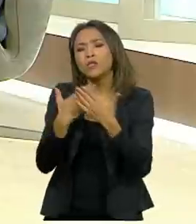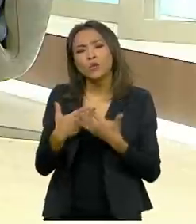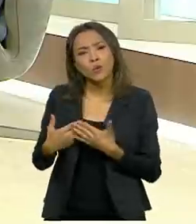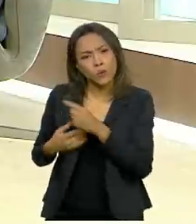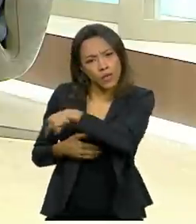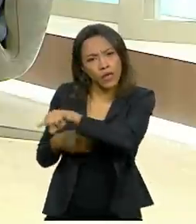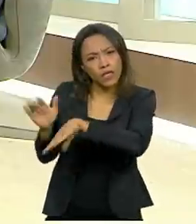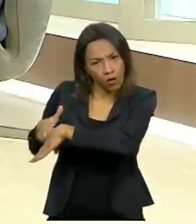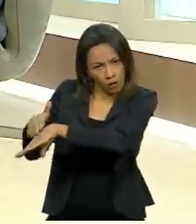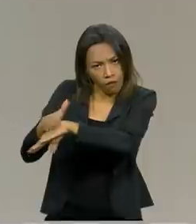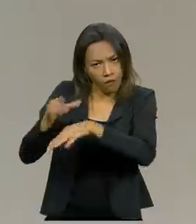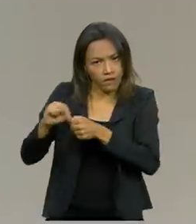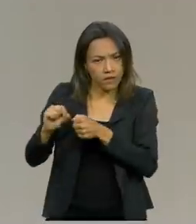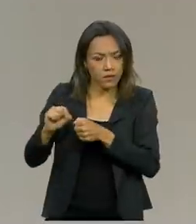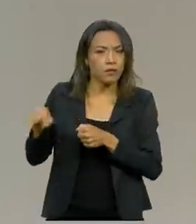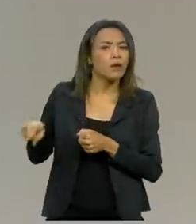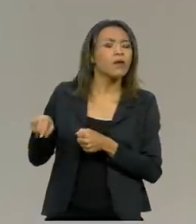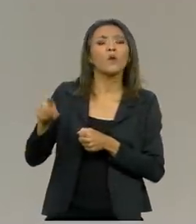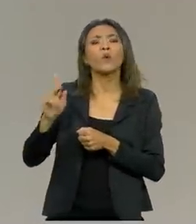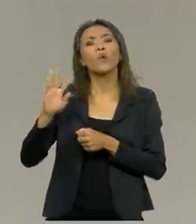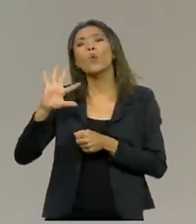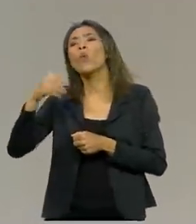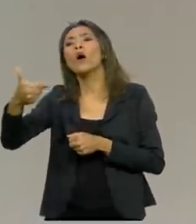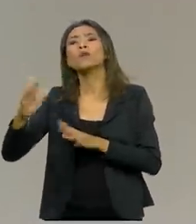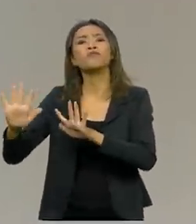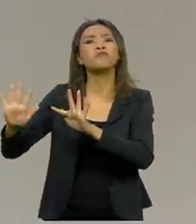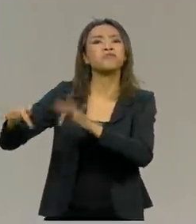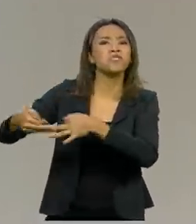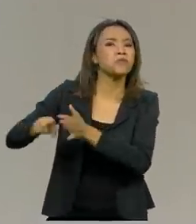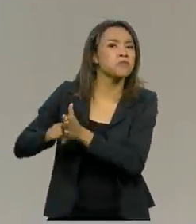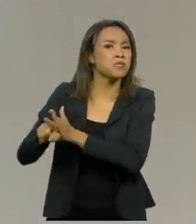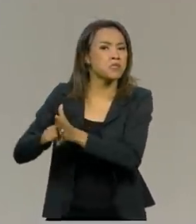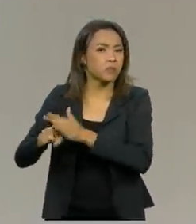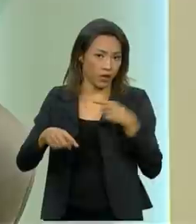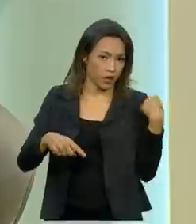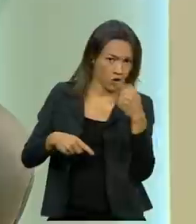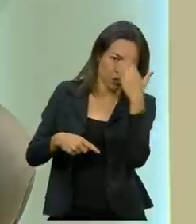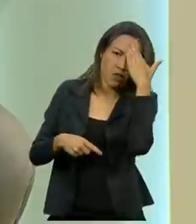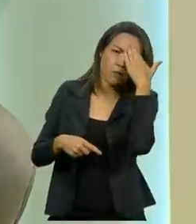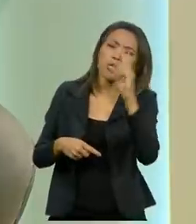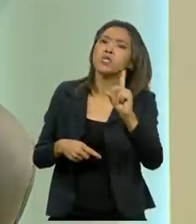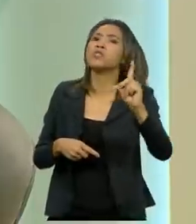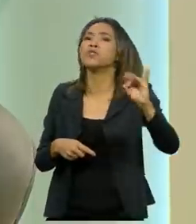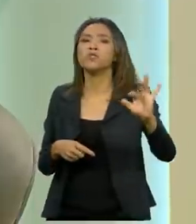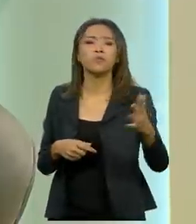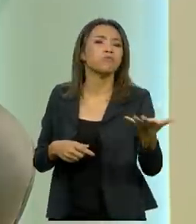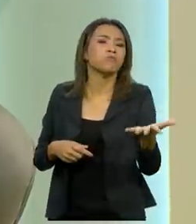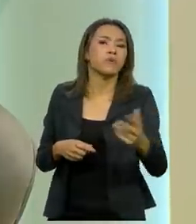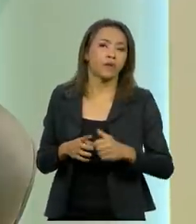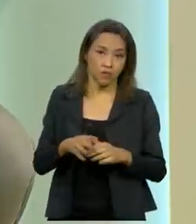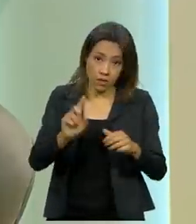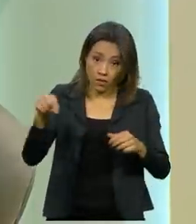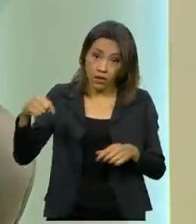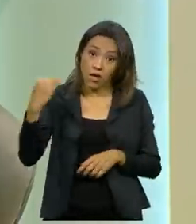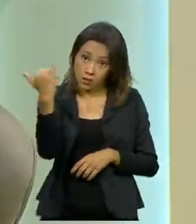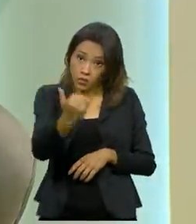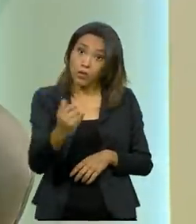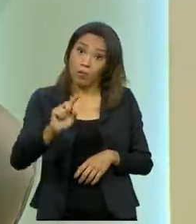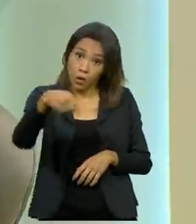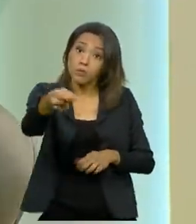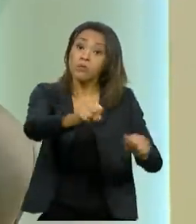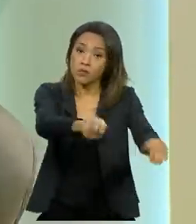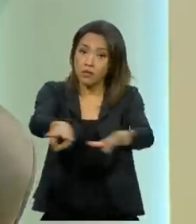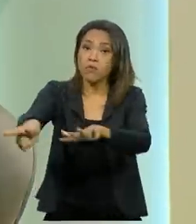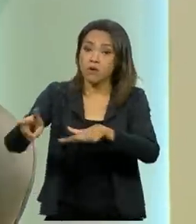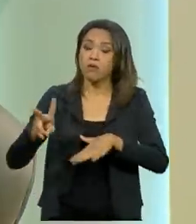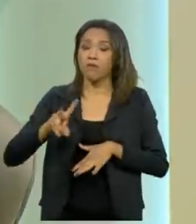fazendo, tem alguma previsão de quando eles possam concluir, para que a gente tenha mais ou menos uma ideia de quando elas serão semanas, o PNI deve se definir